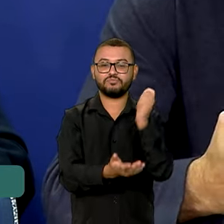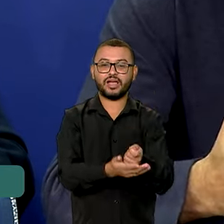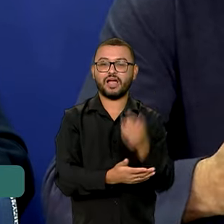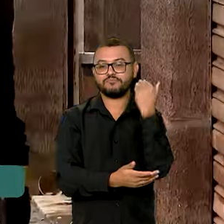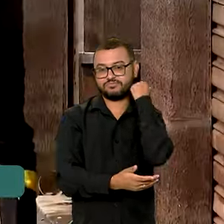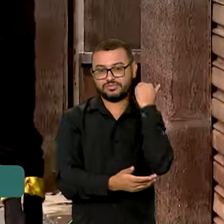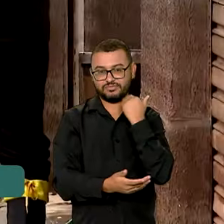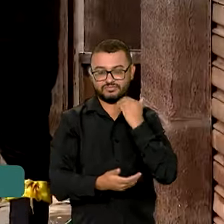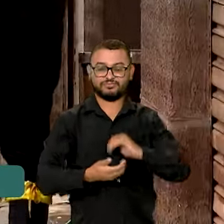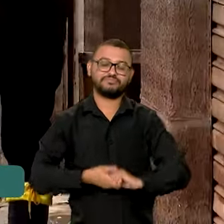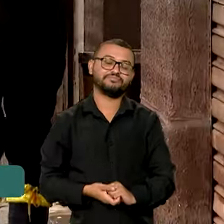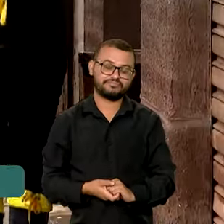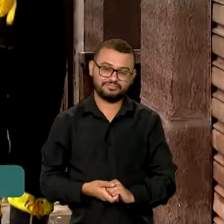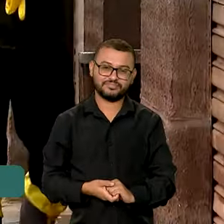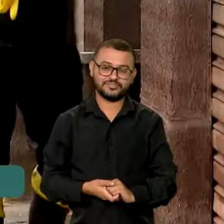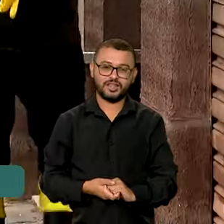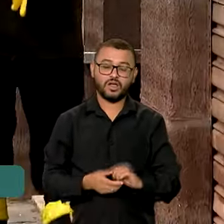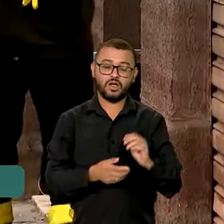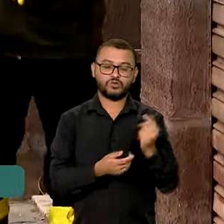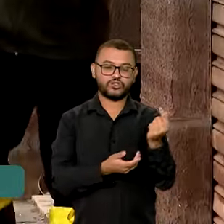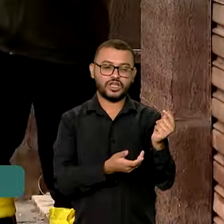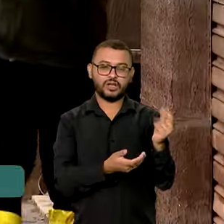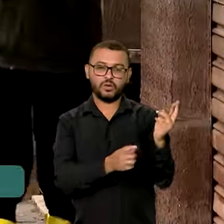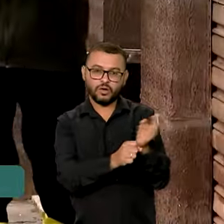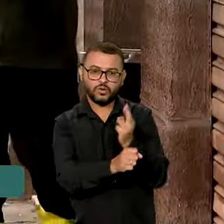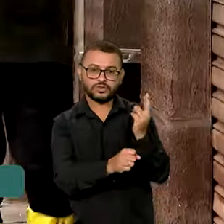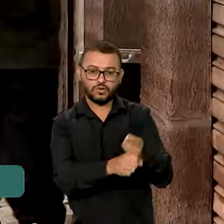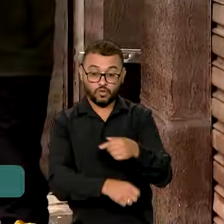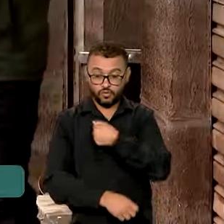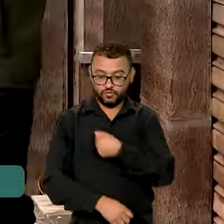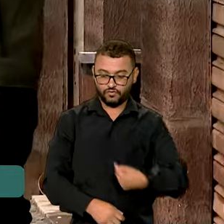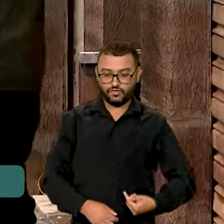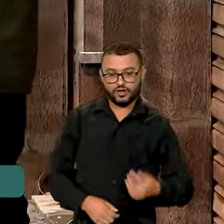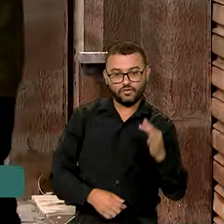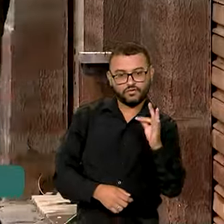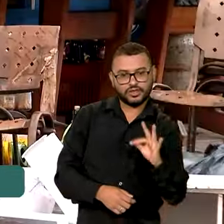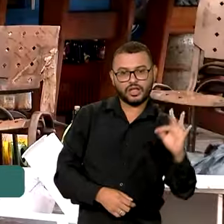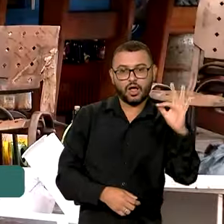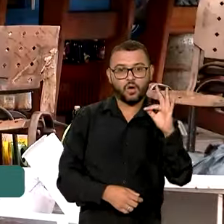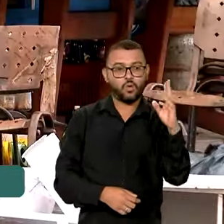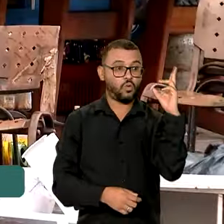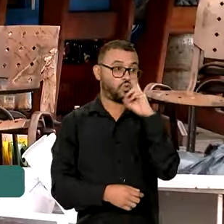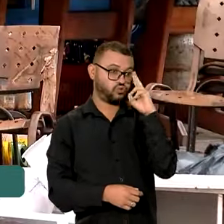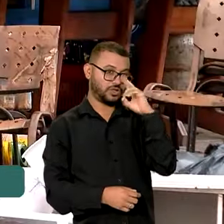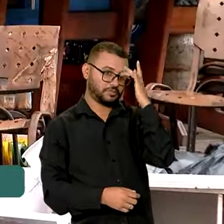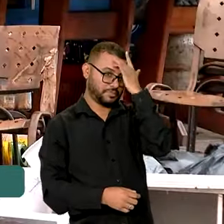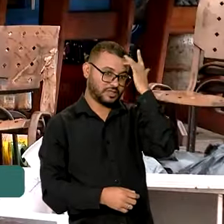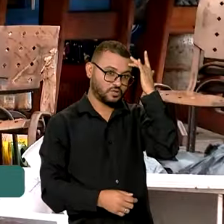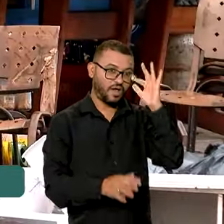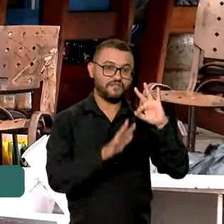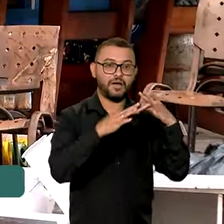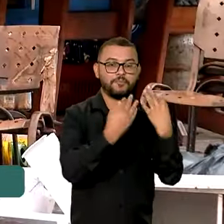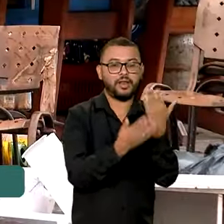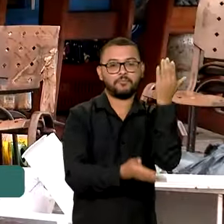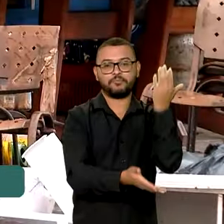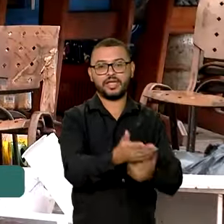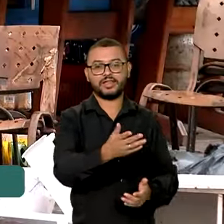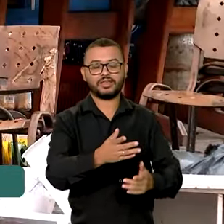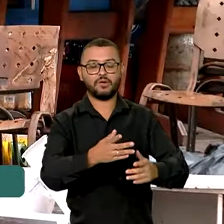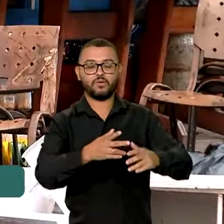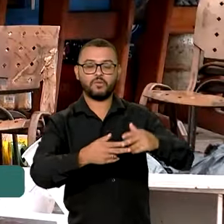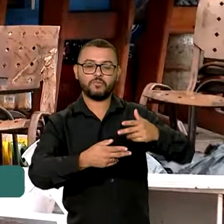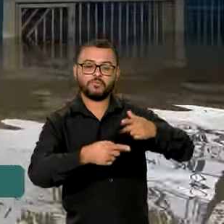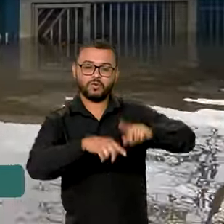conta. O auxílio reconstrução foi criado pelo governo federal para socorrer as famílias que perderam bens pessoais